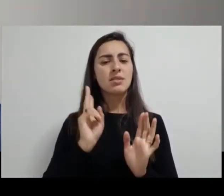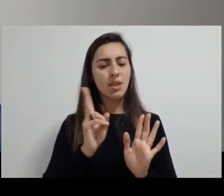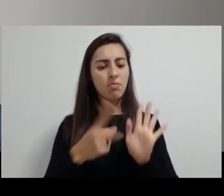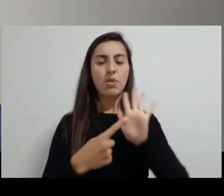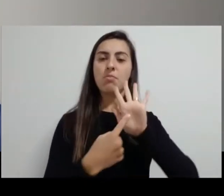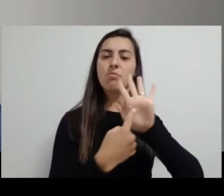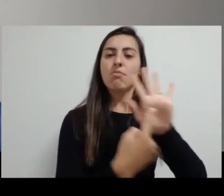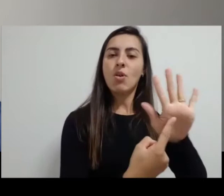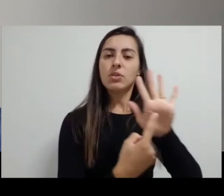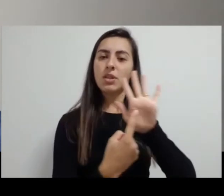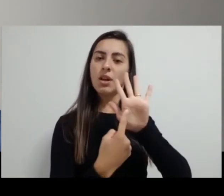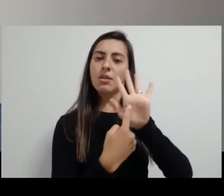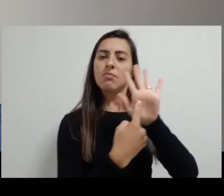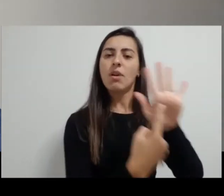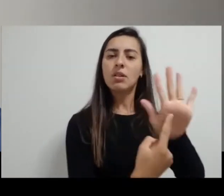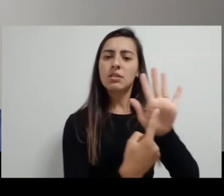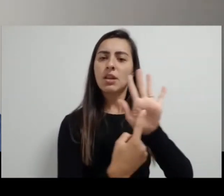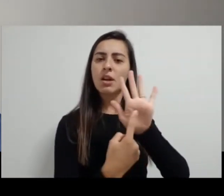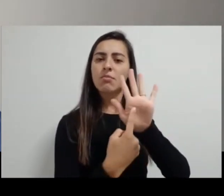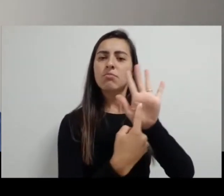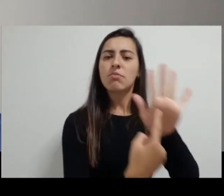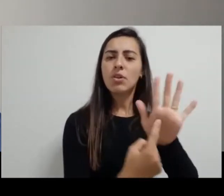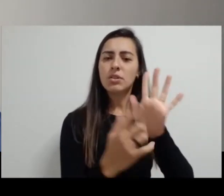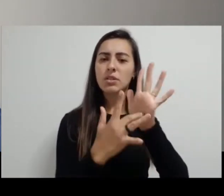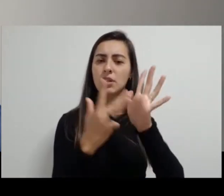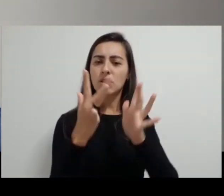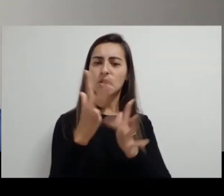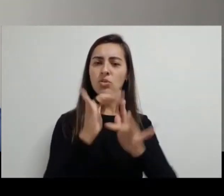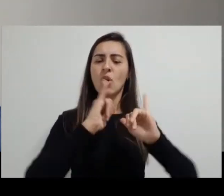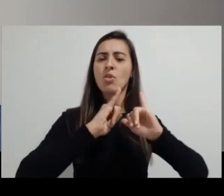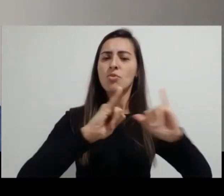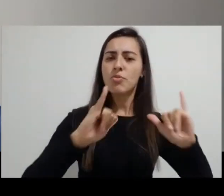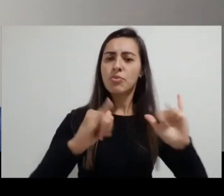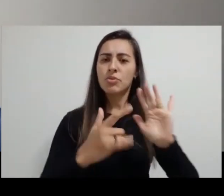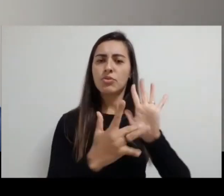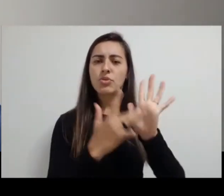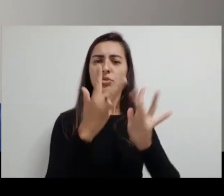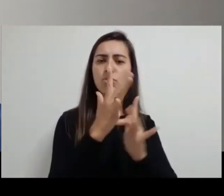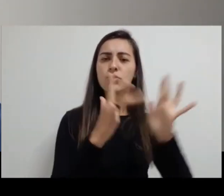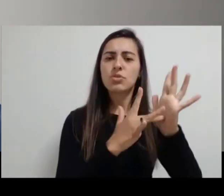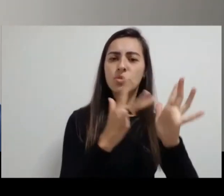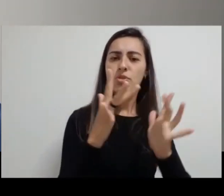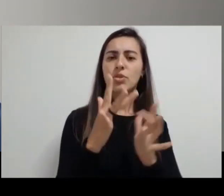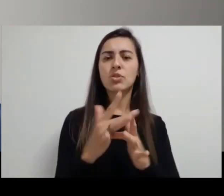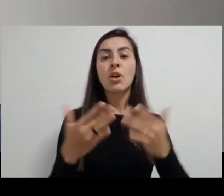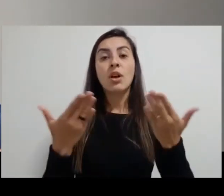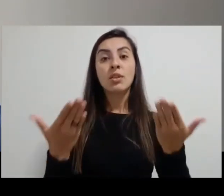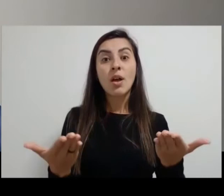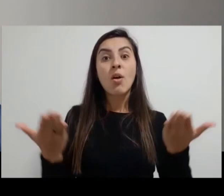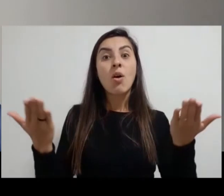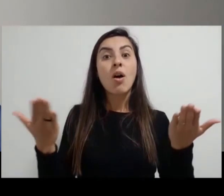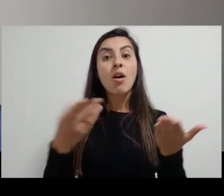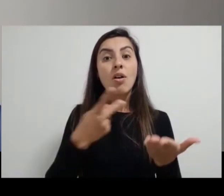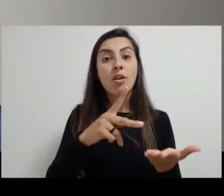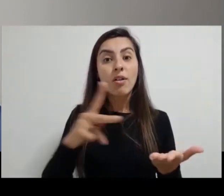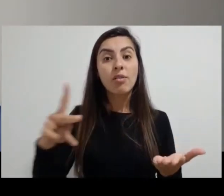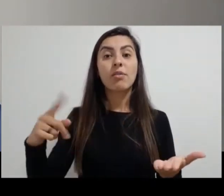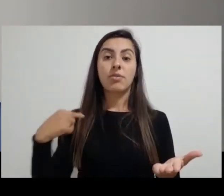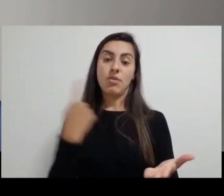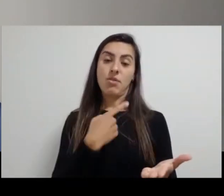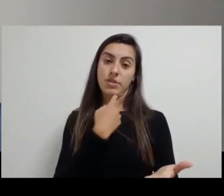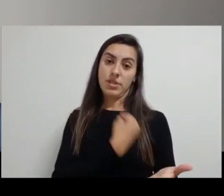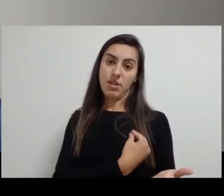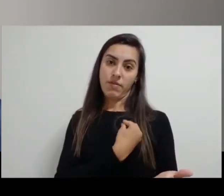para Jesus. E é este apontar para Jesus que nós, cristãos, queremos trazer também para a nossa